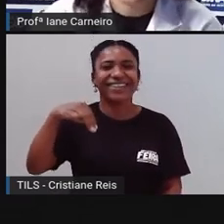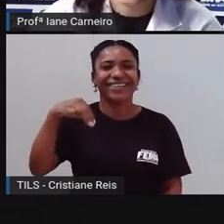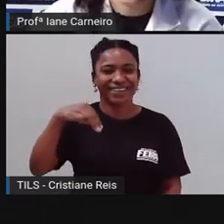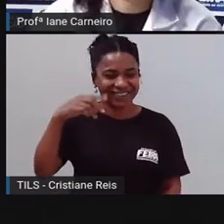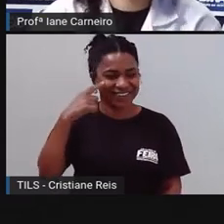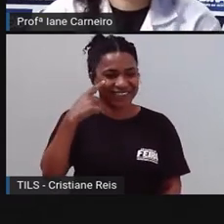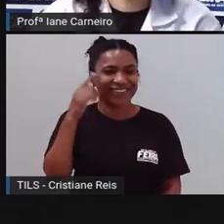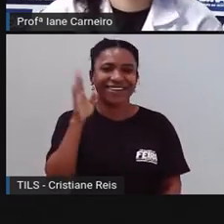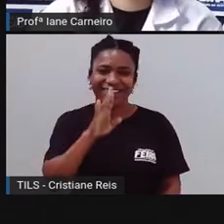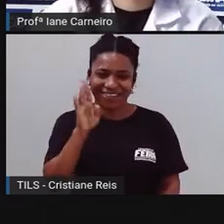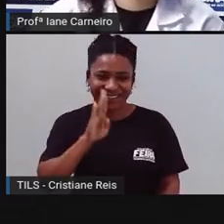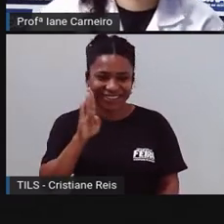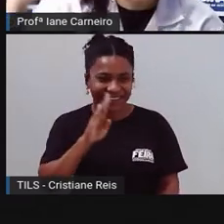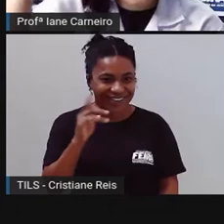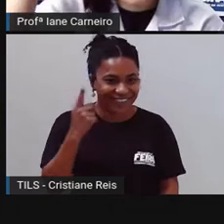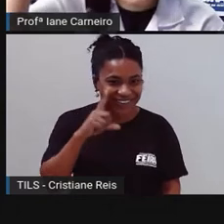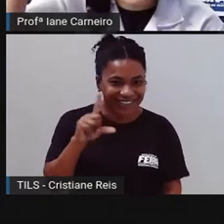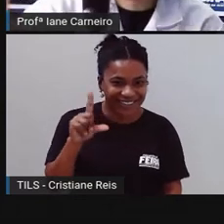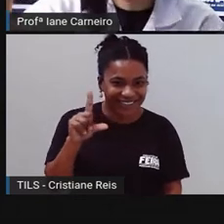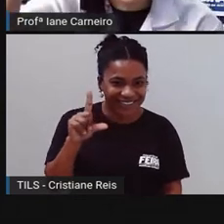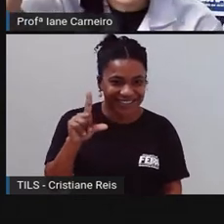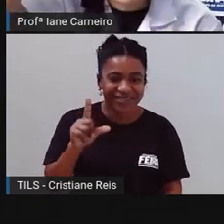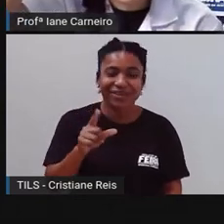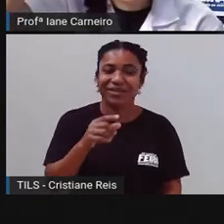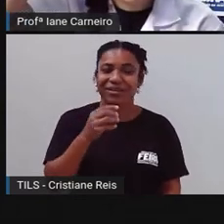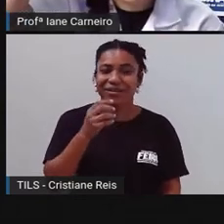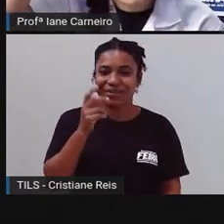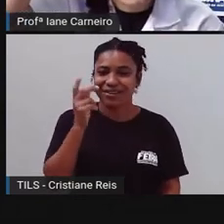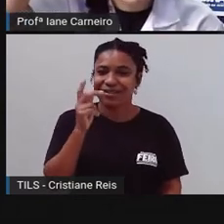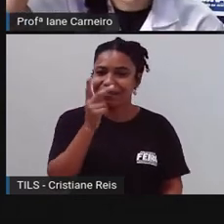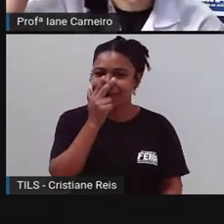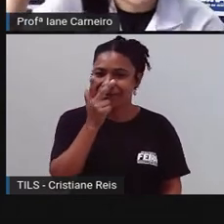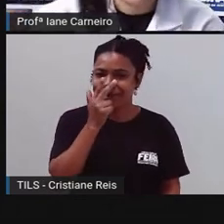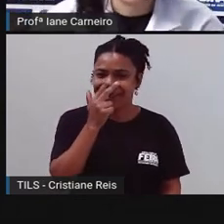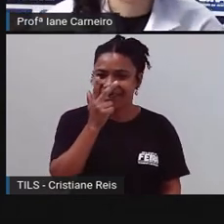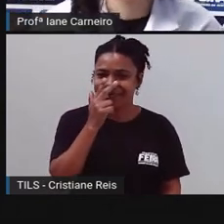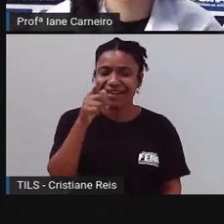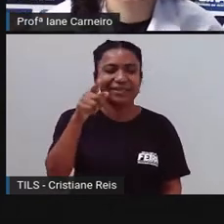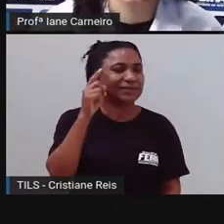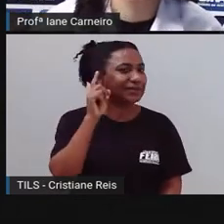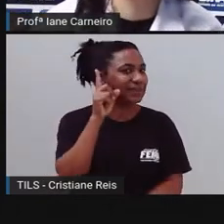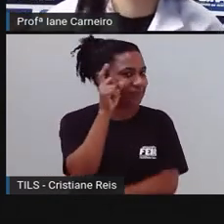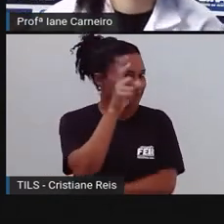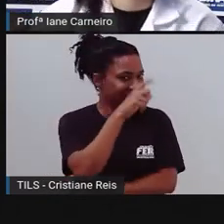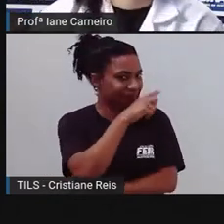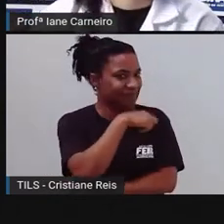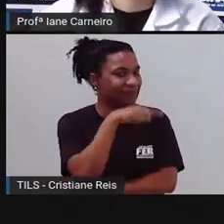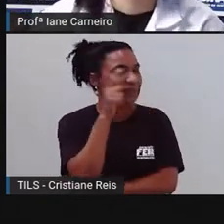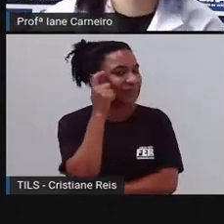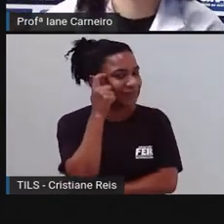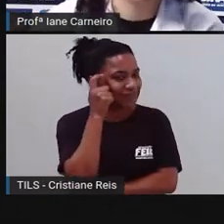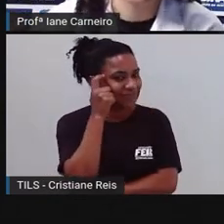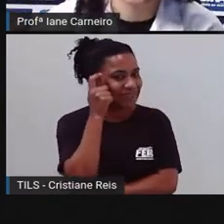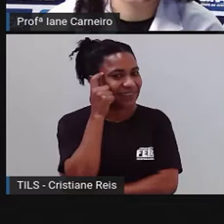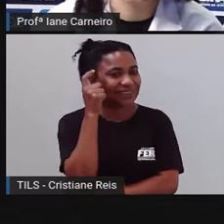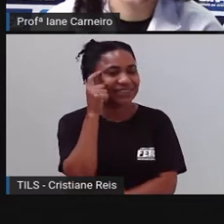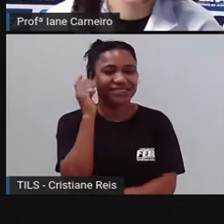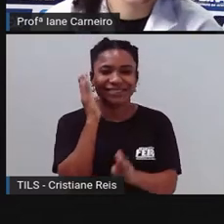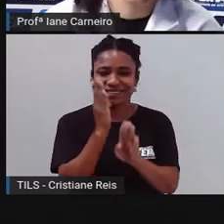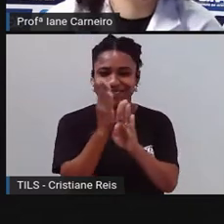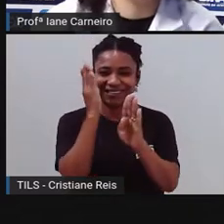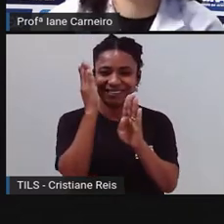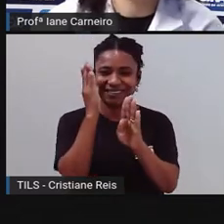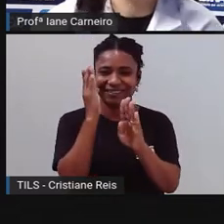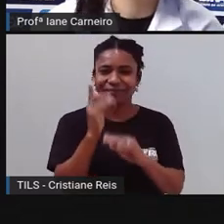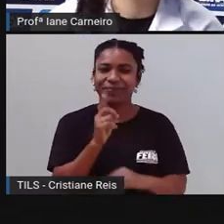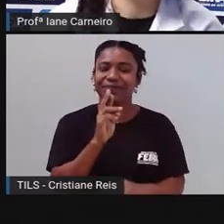Legal, hein? Essa. Igual o desenho que está aí no livro, Coçando a cabeça de tanto pensar. Escrevam aí, ó.